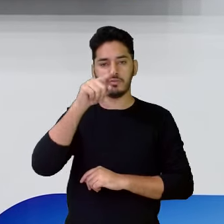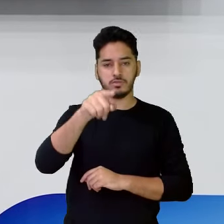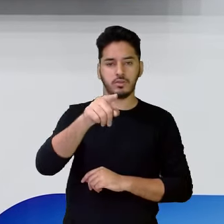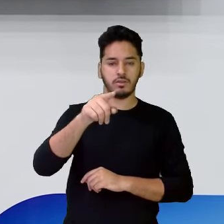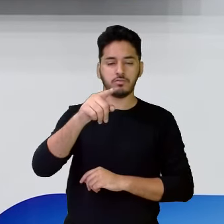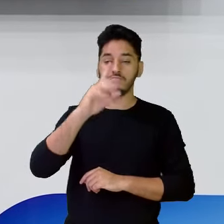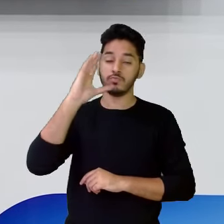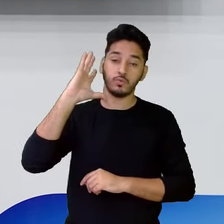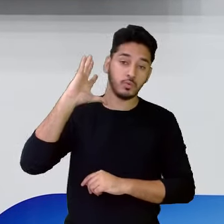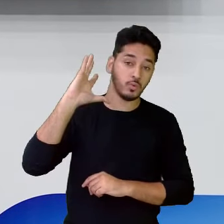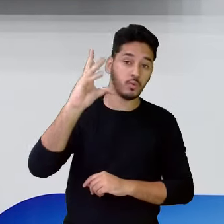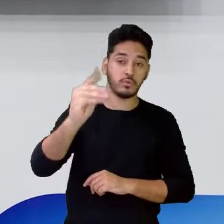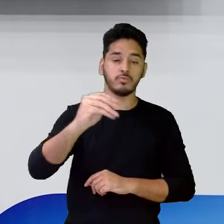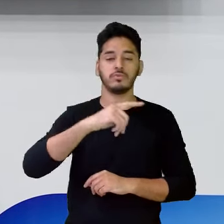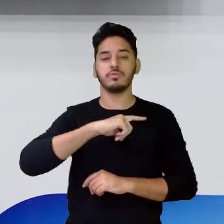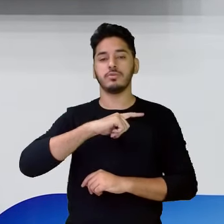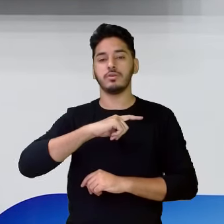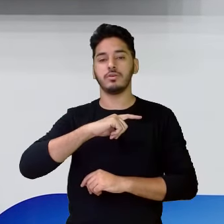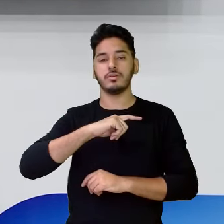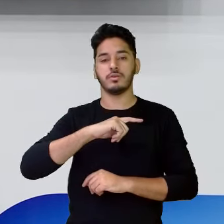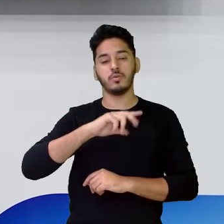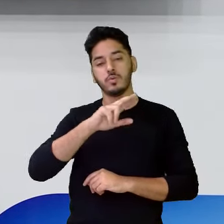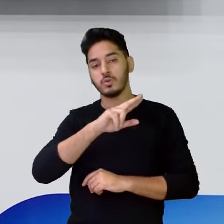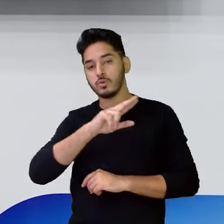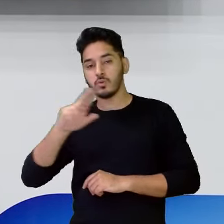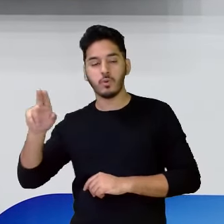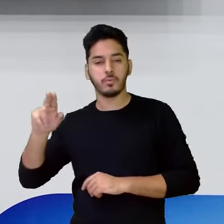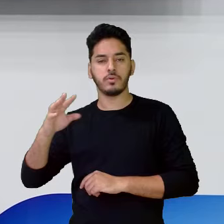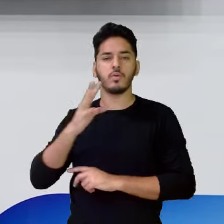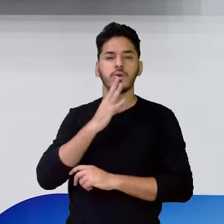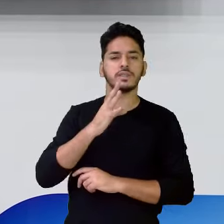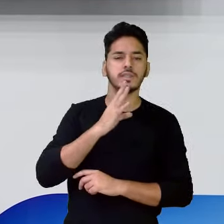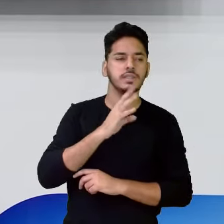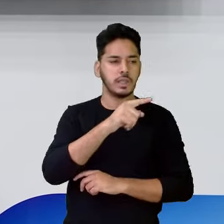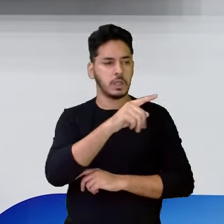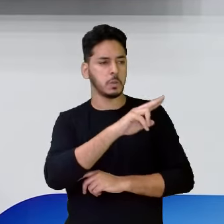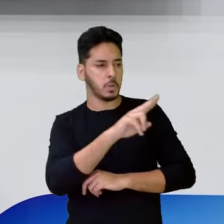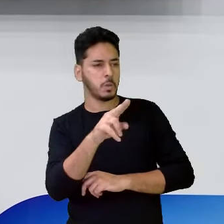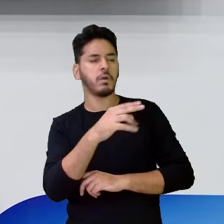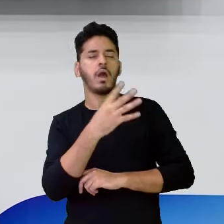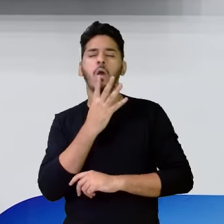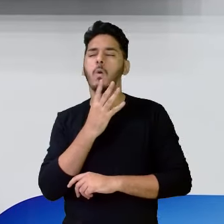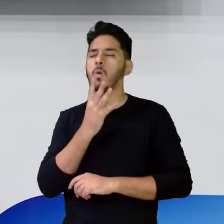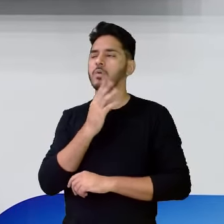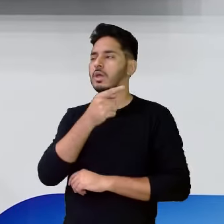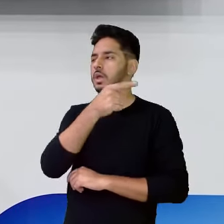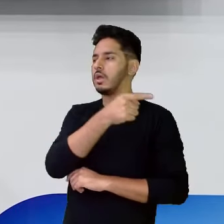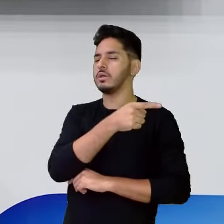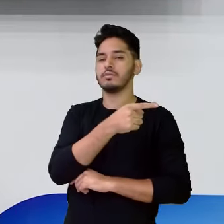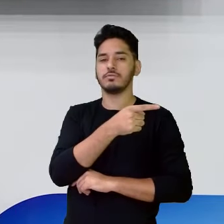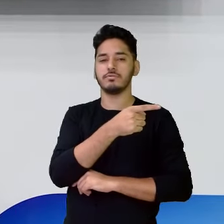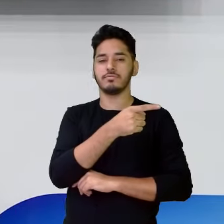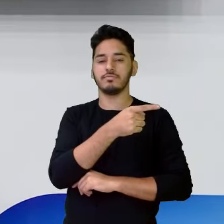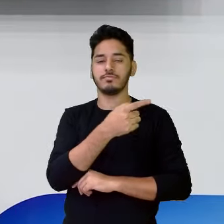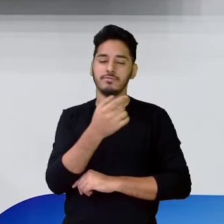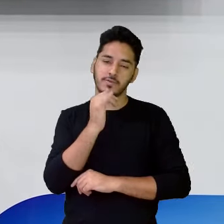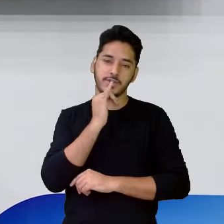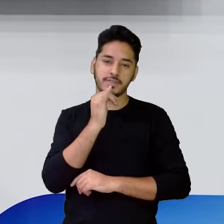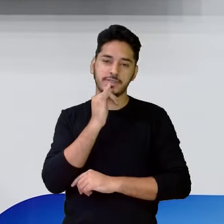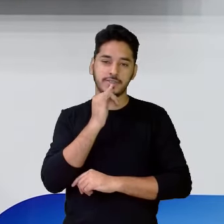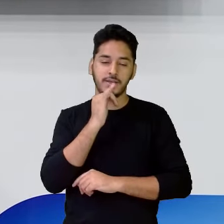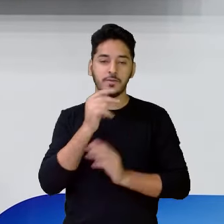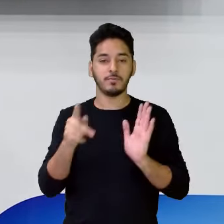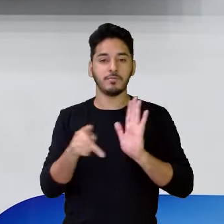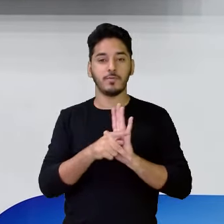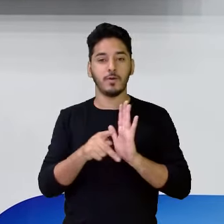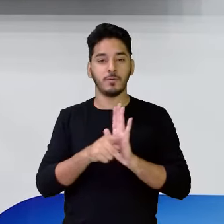todo mundo tem um nome. Todo mundo é chamado por esse nome, é conhecido por esse nome. que é diferente, eu dei o exemplo aqui na aula de